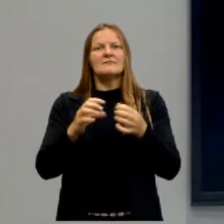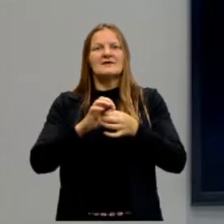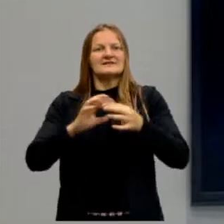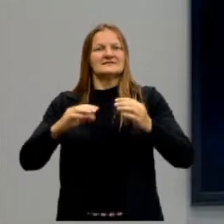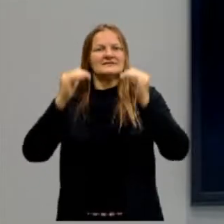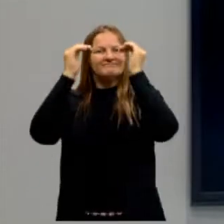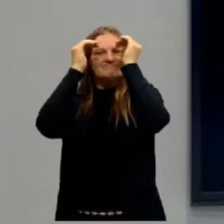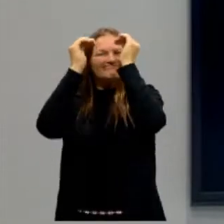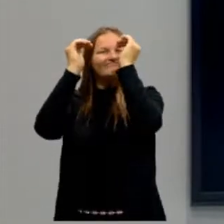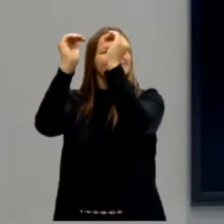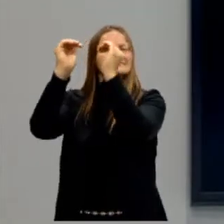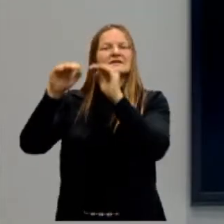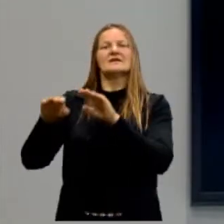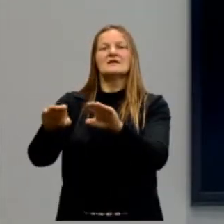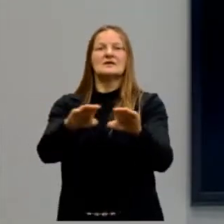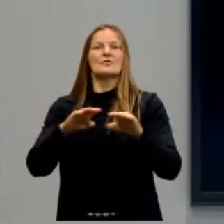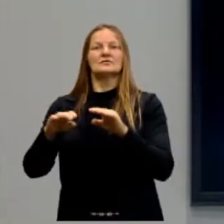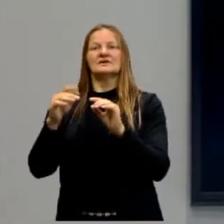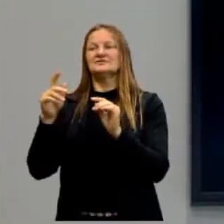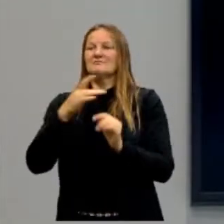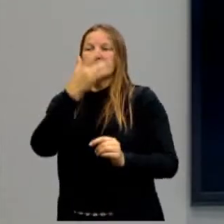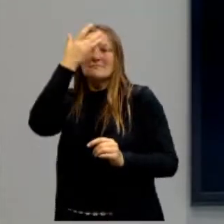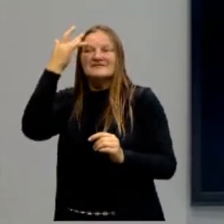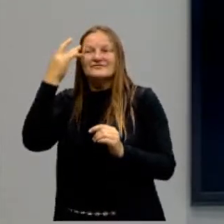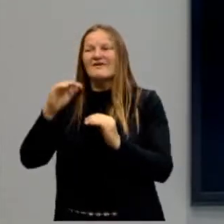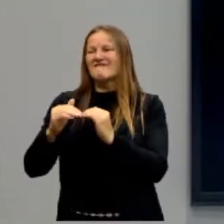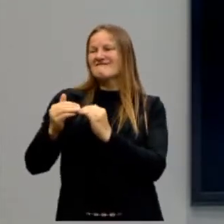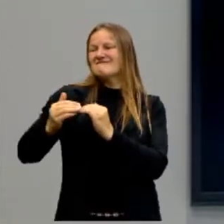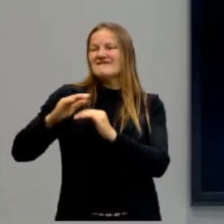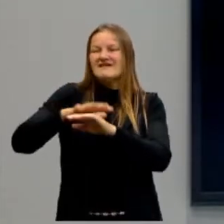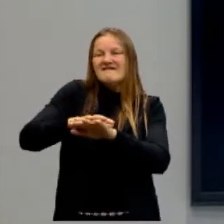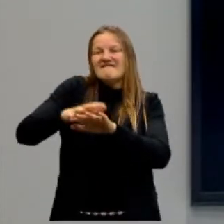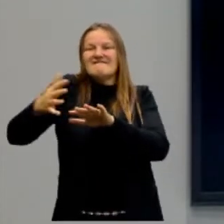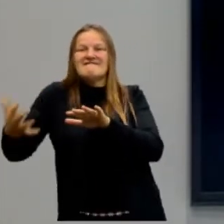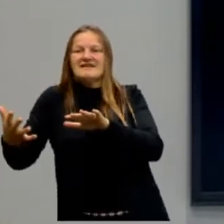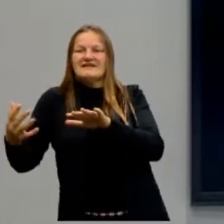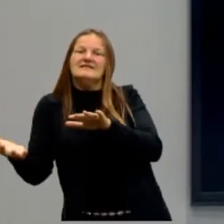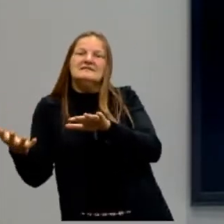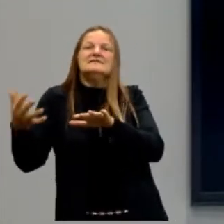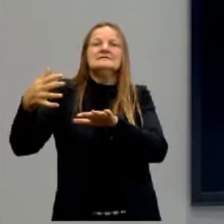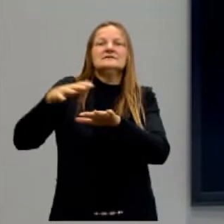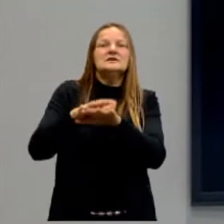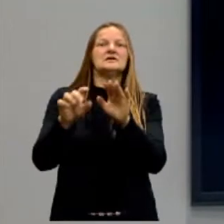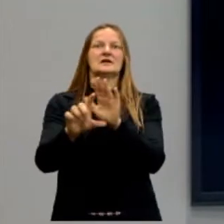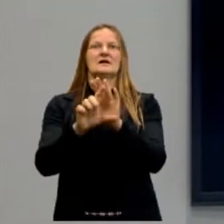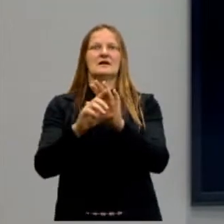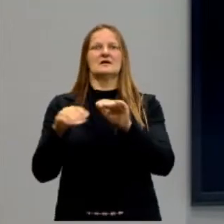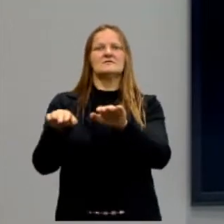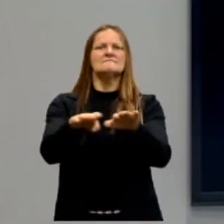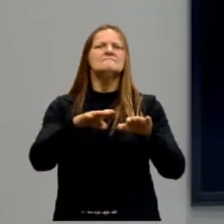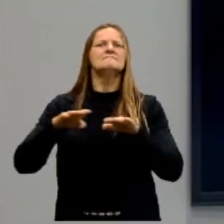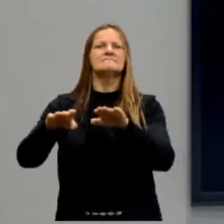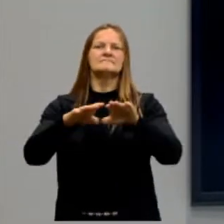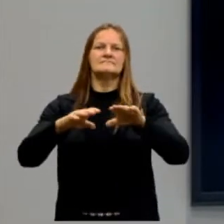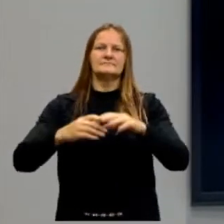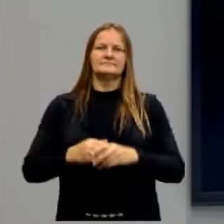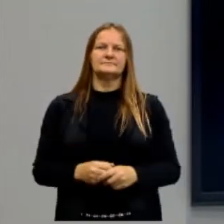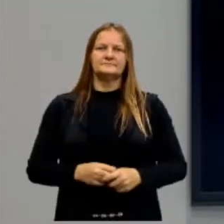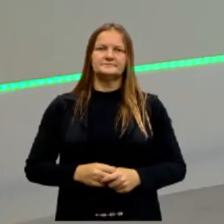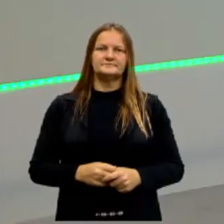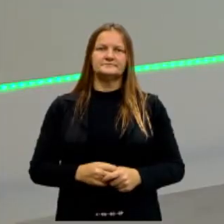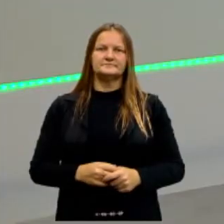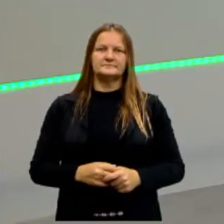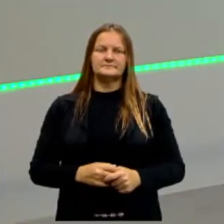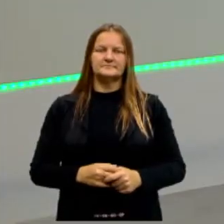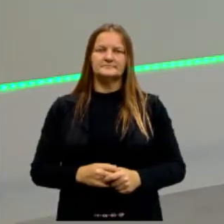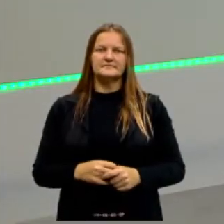dignidade e igualdade a outras pessoas que não estão incluídas dentro dessa lei. Então, essa é a luta. Dessa luta de poder